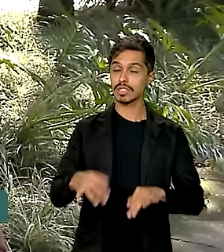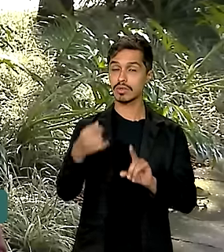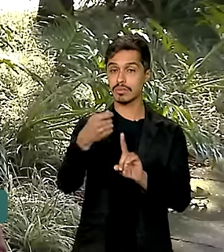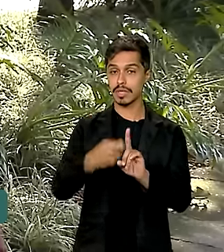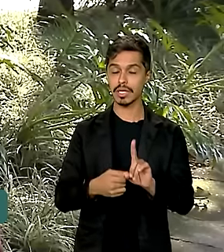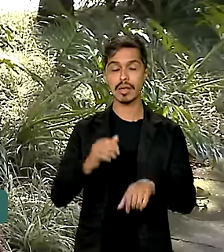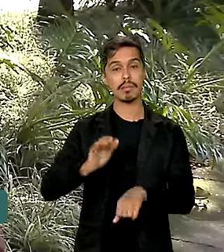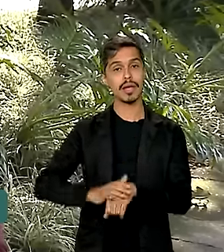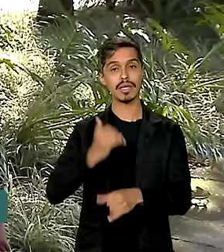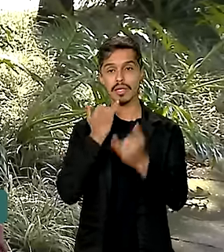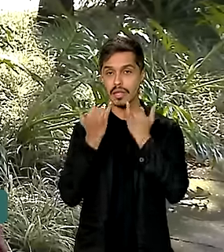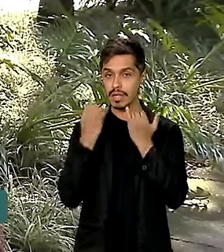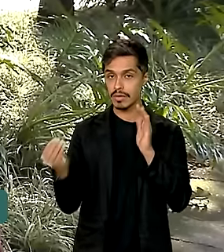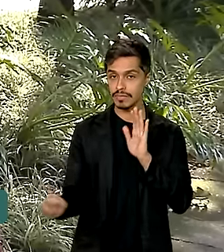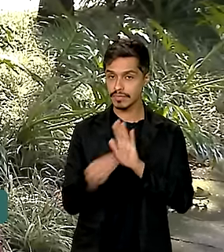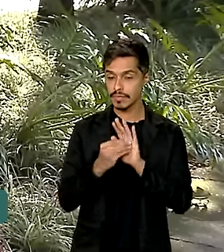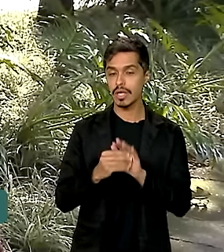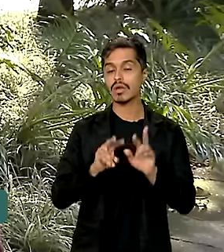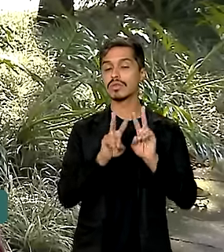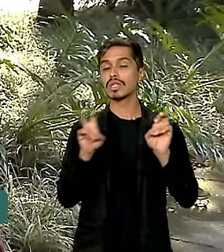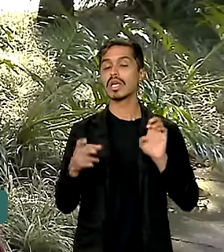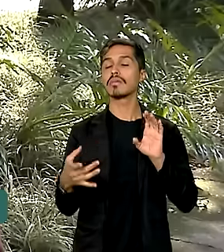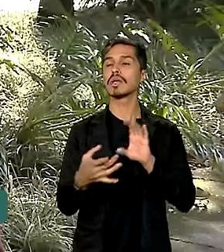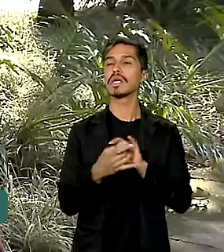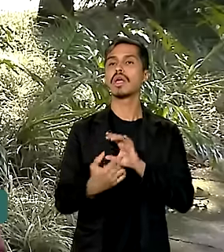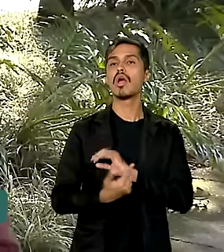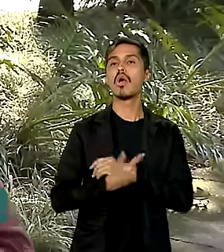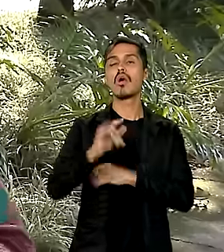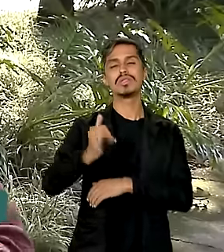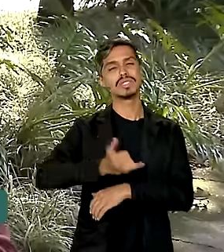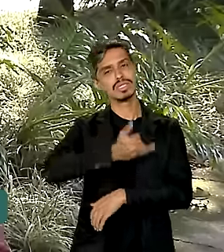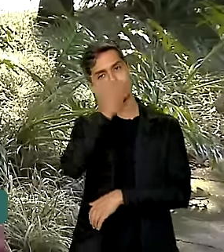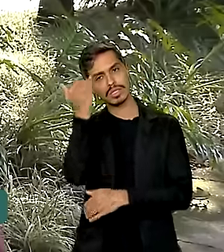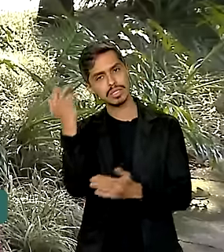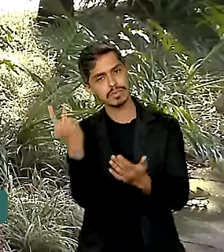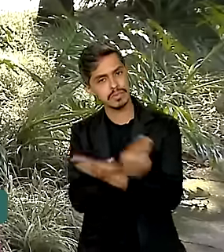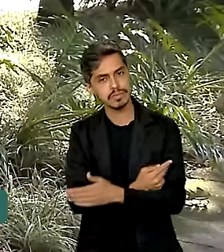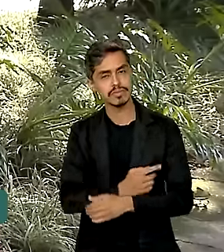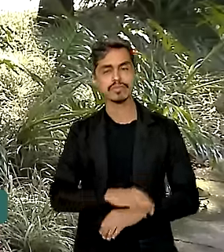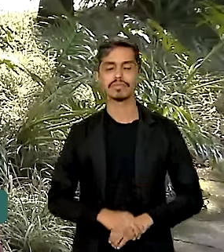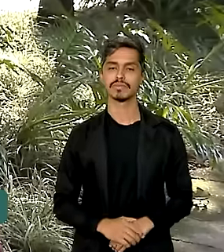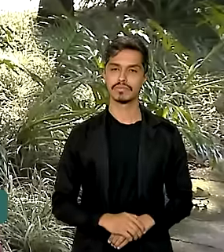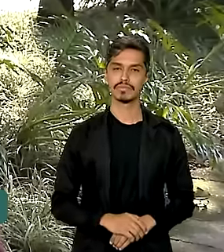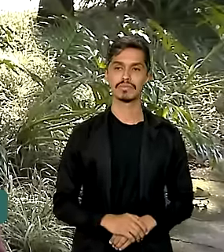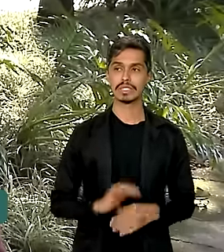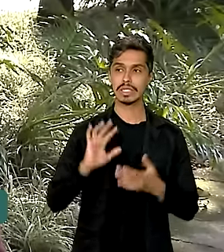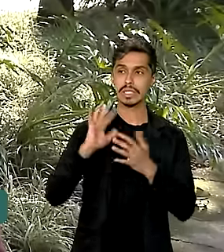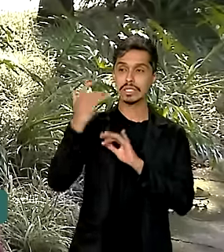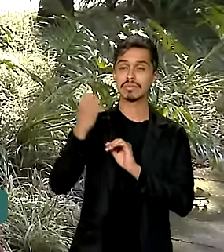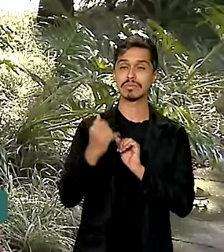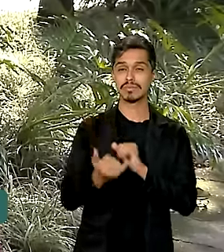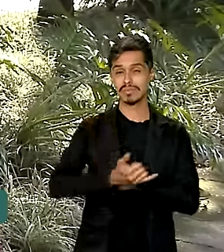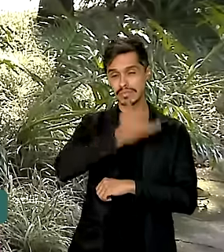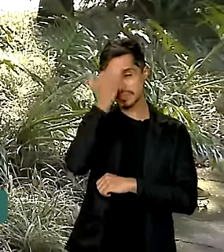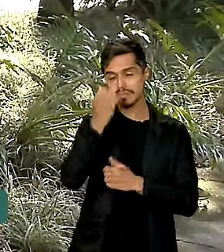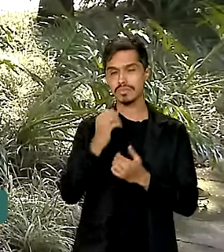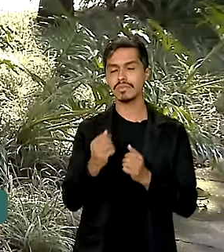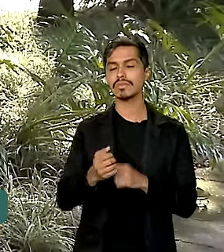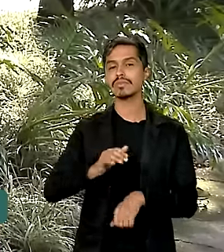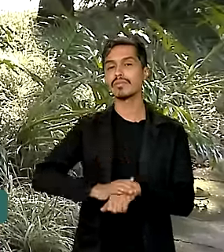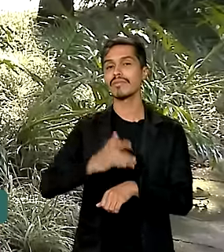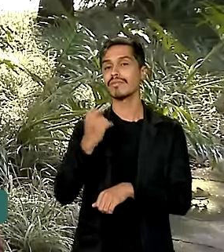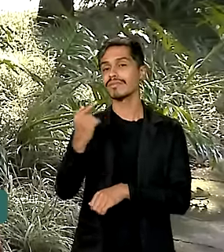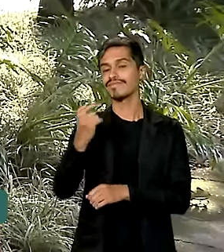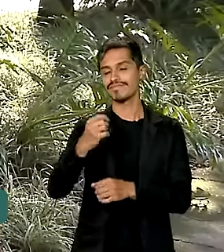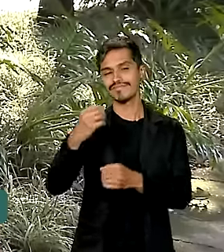mais informações relacionadas a outras tragédias, outros eventos climáticos que aconteceram em mais sete